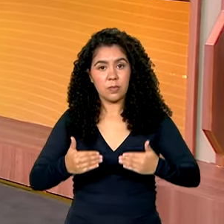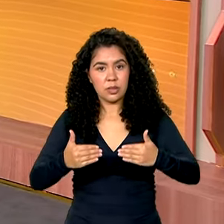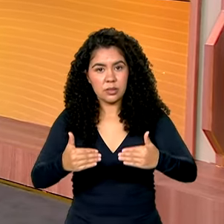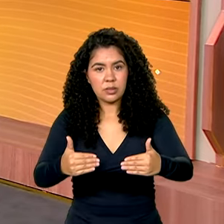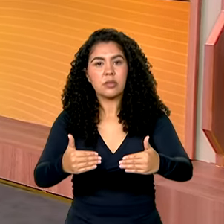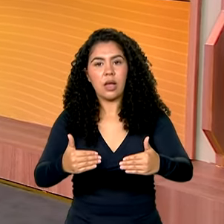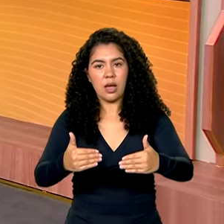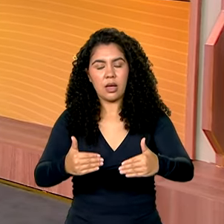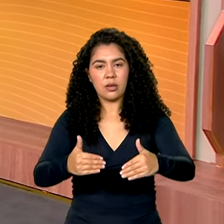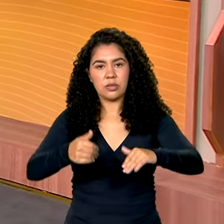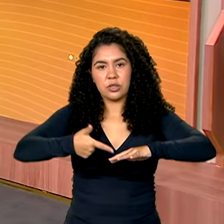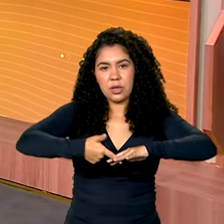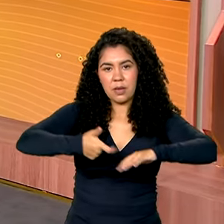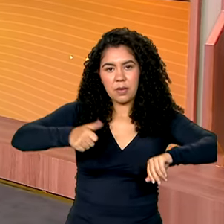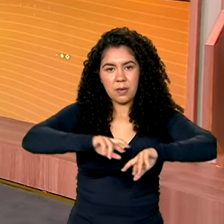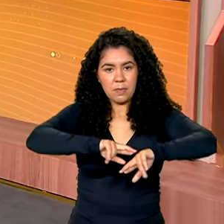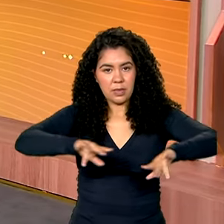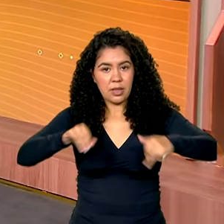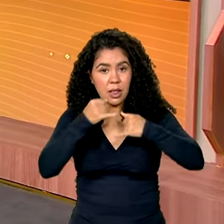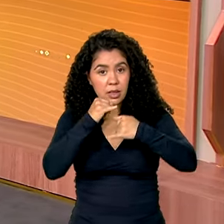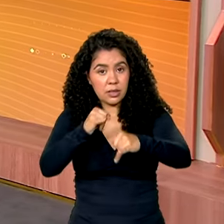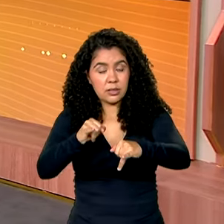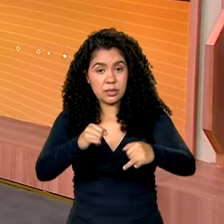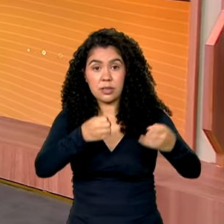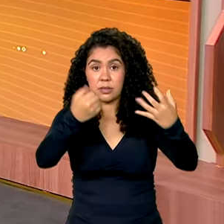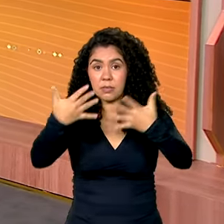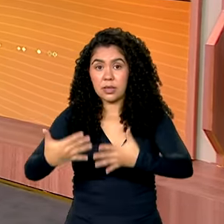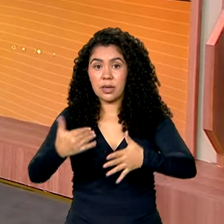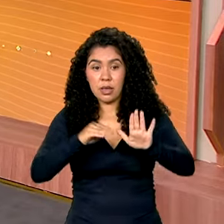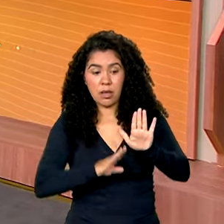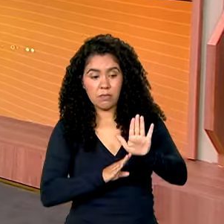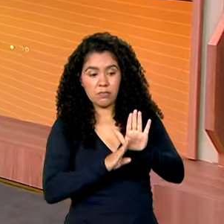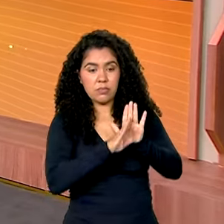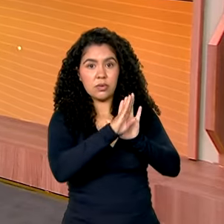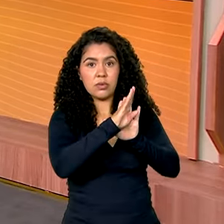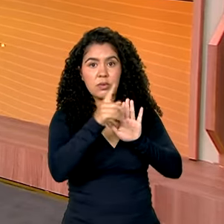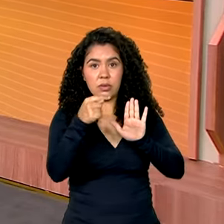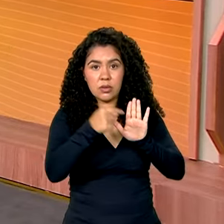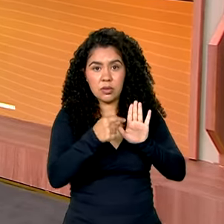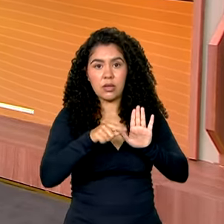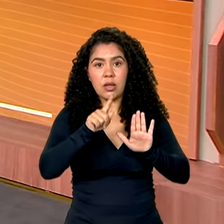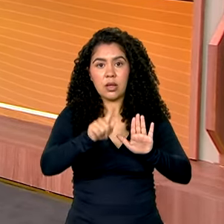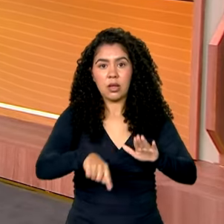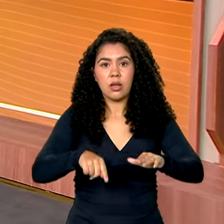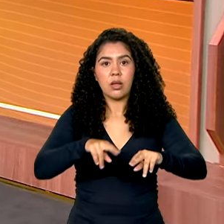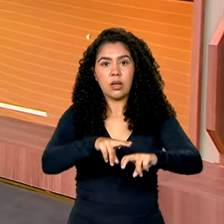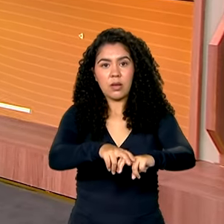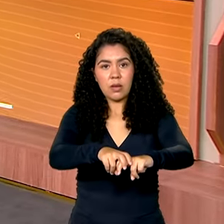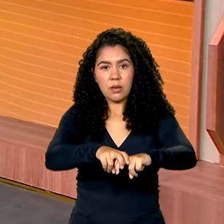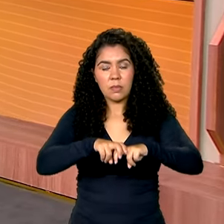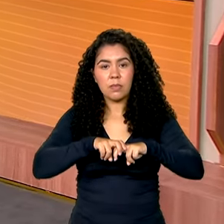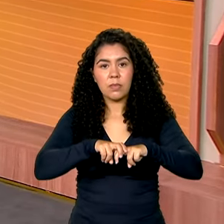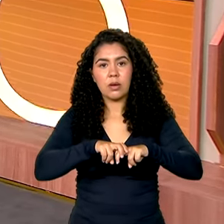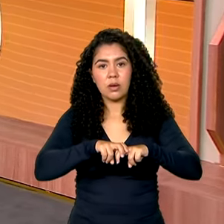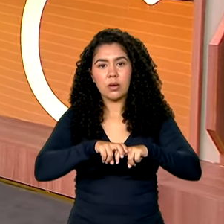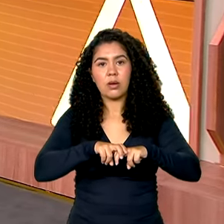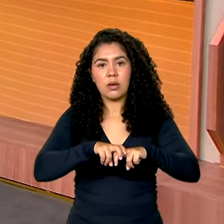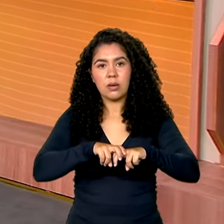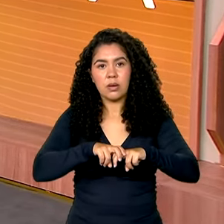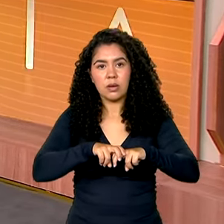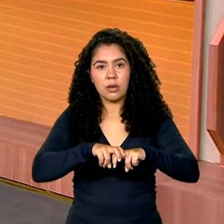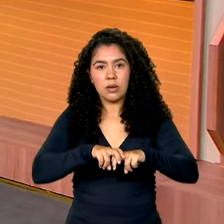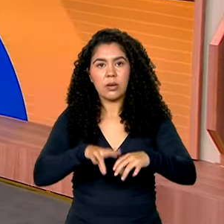Minas e Energia, esse crescimento se deve... Esse crescimento se deve, perdão, à